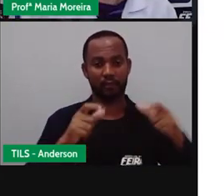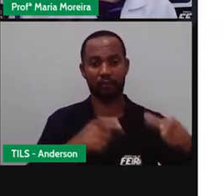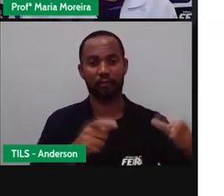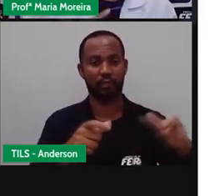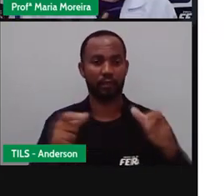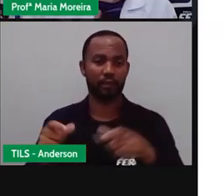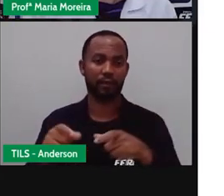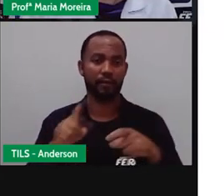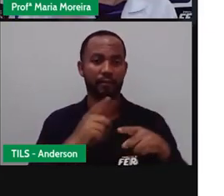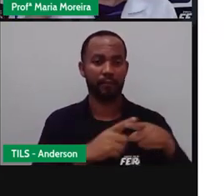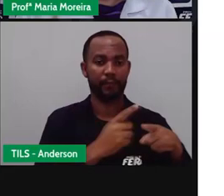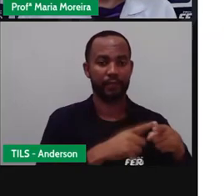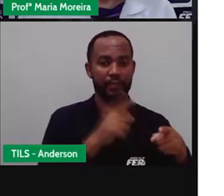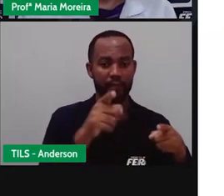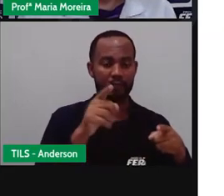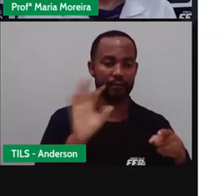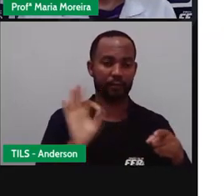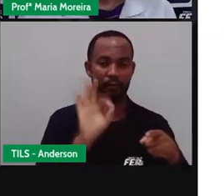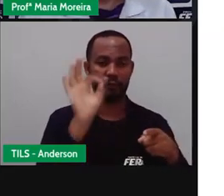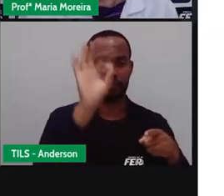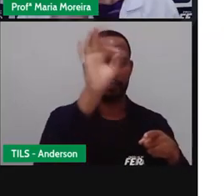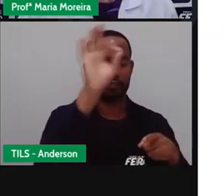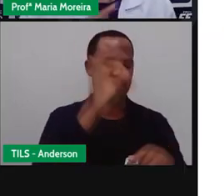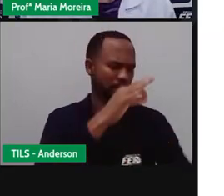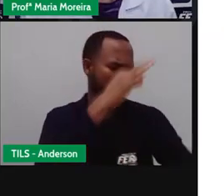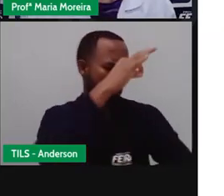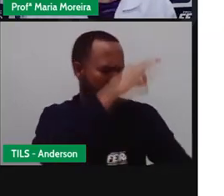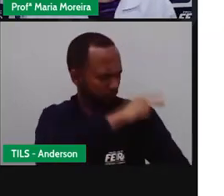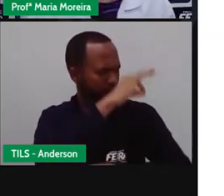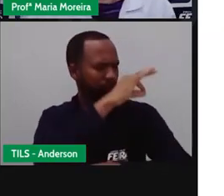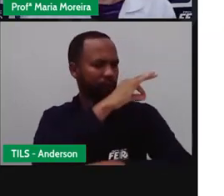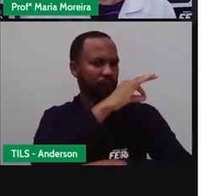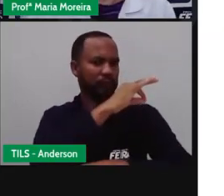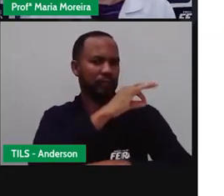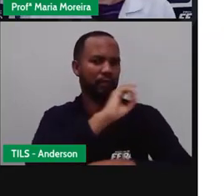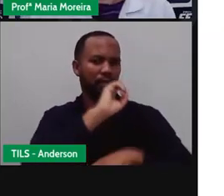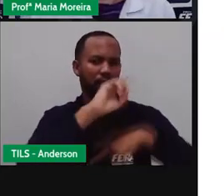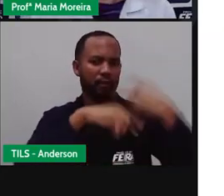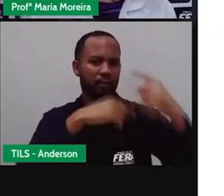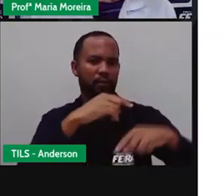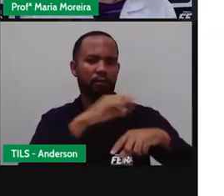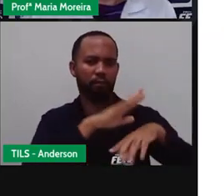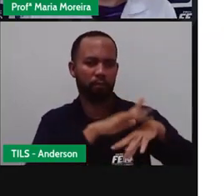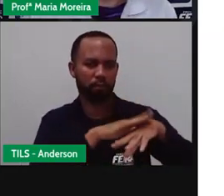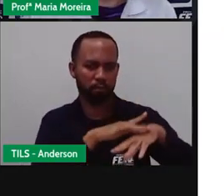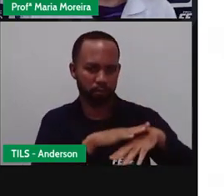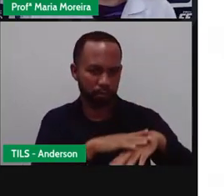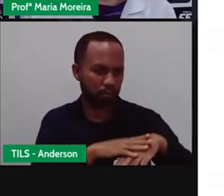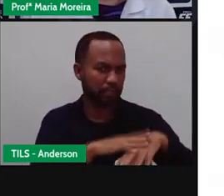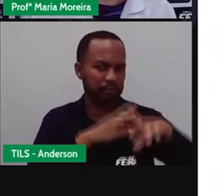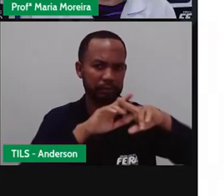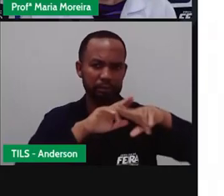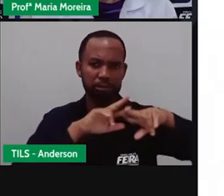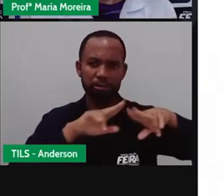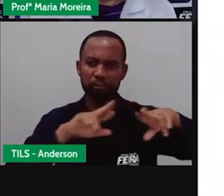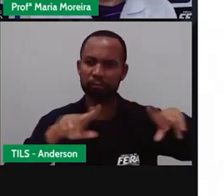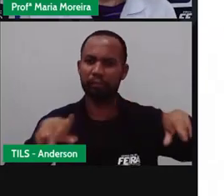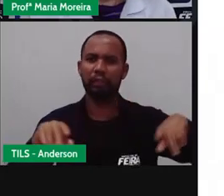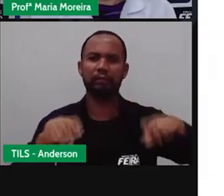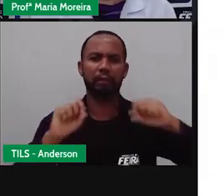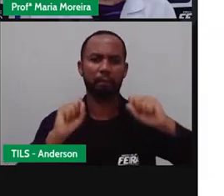Vai lá e pica uma pessoa E ela vai estar com dengue Chikungunya, não é isso?